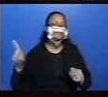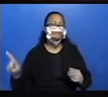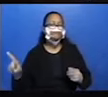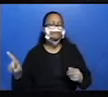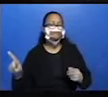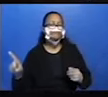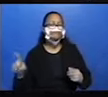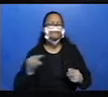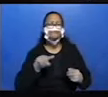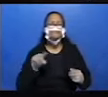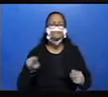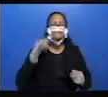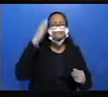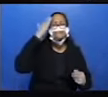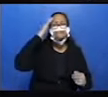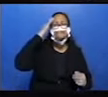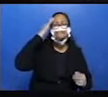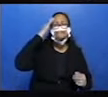O que vocês acham?